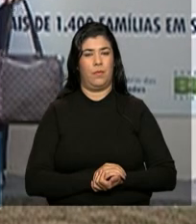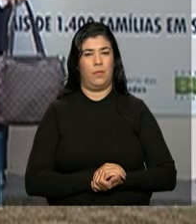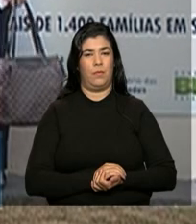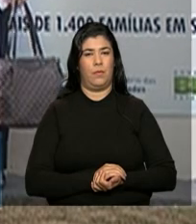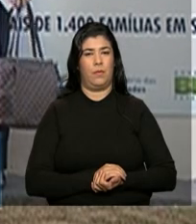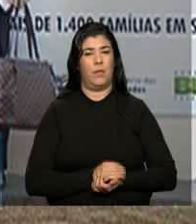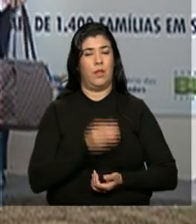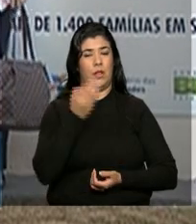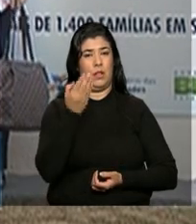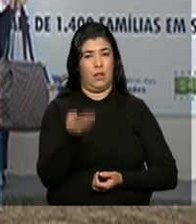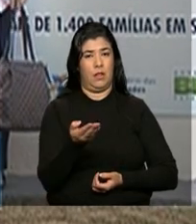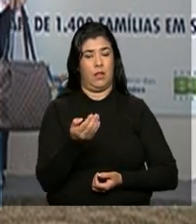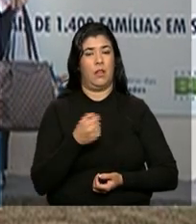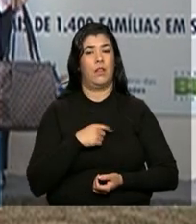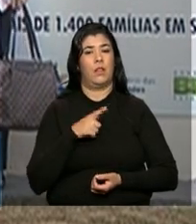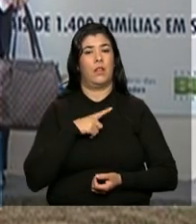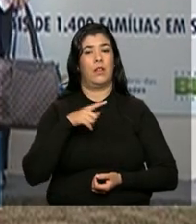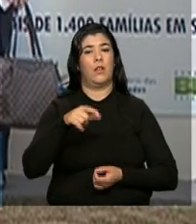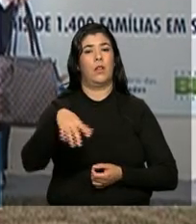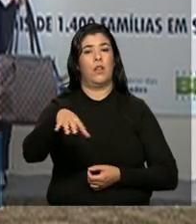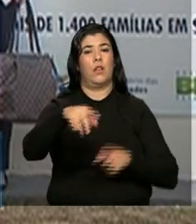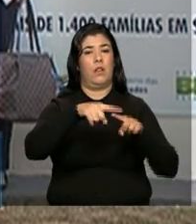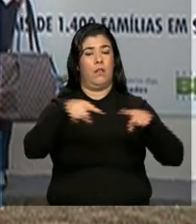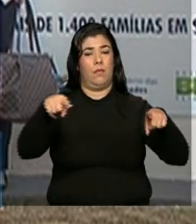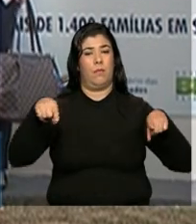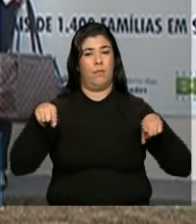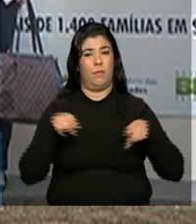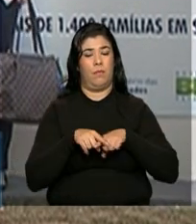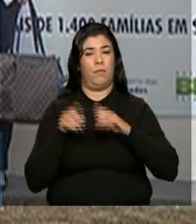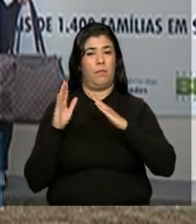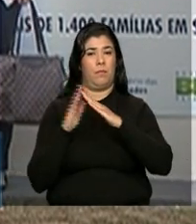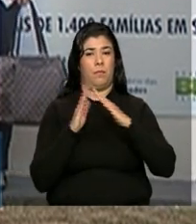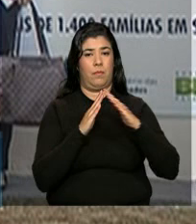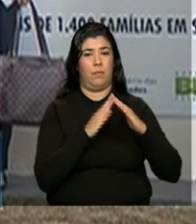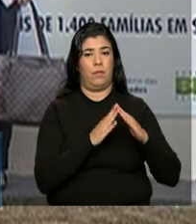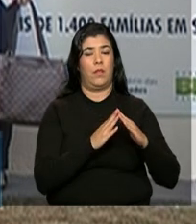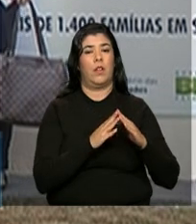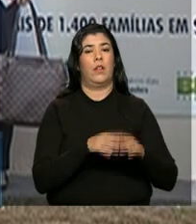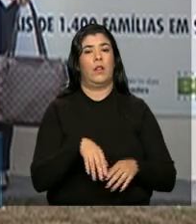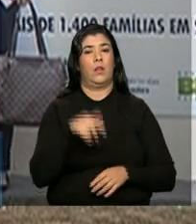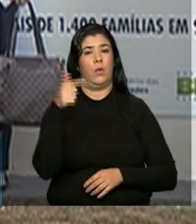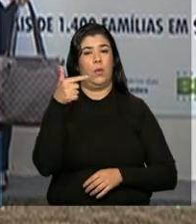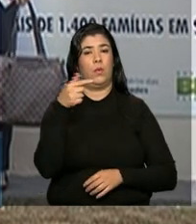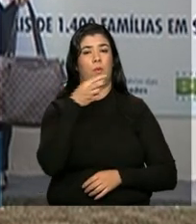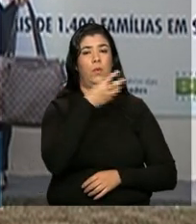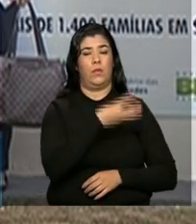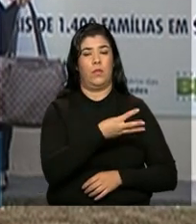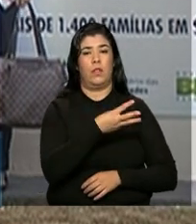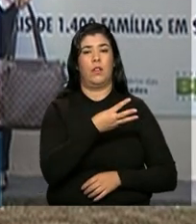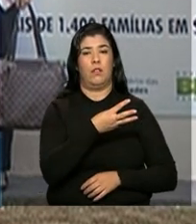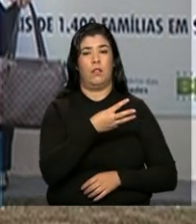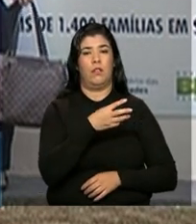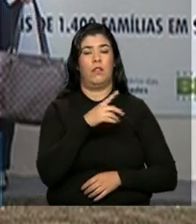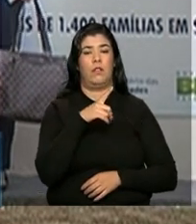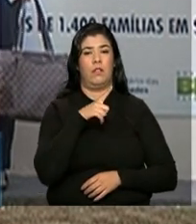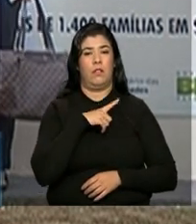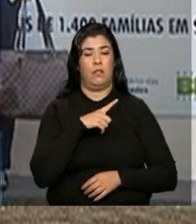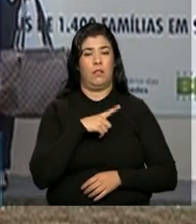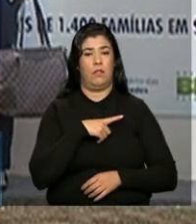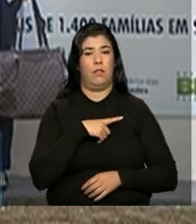Residencial Bela Suíça 2 e 3 fica em Araguari, Minas Gerais.